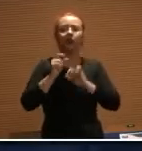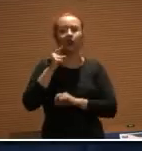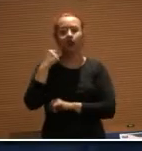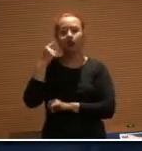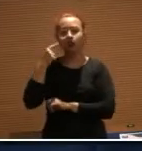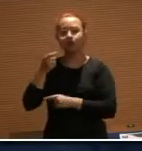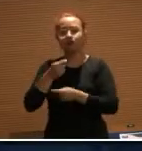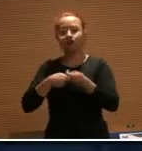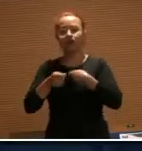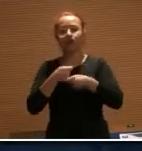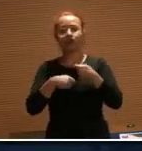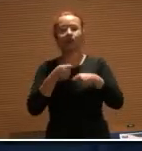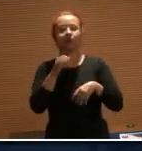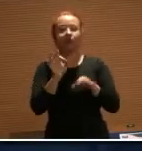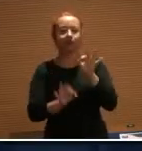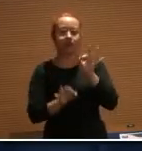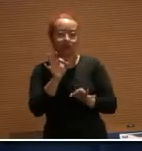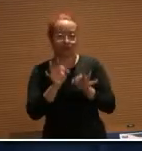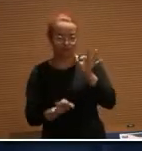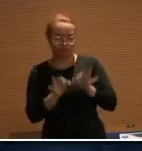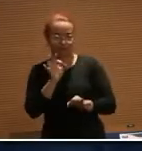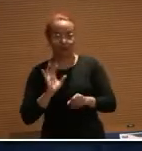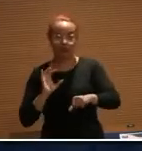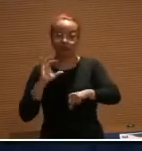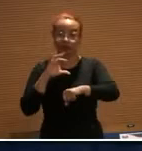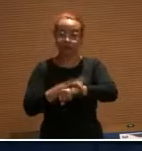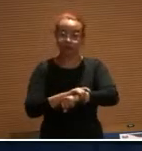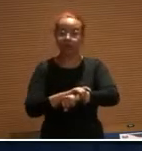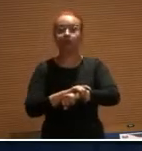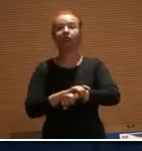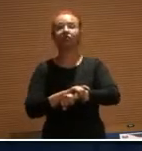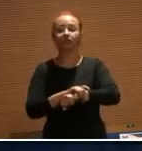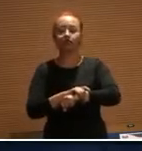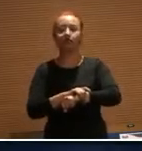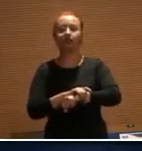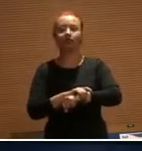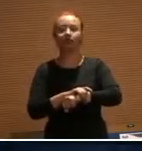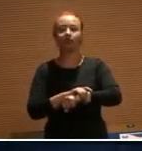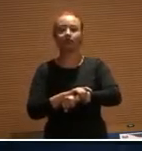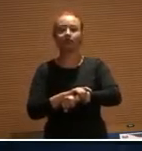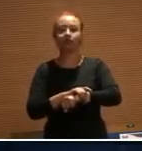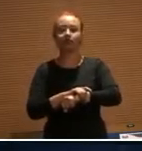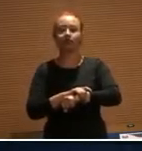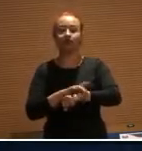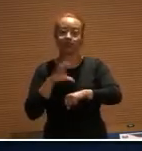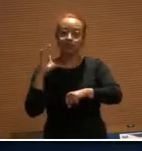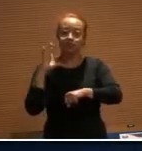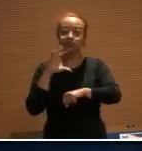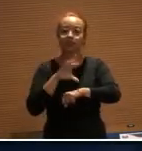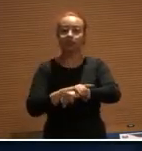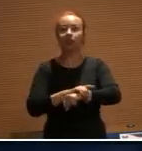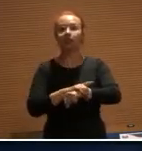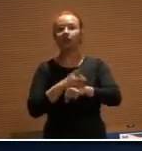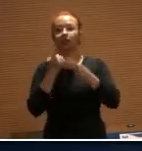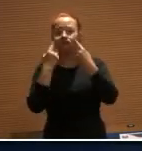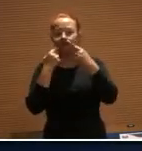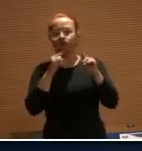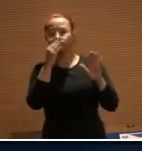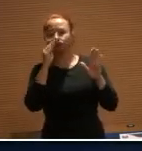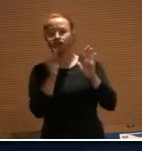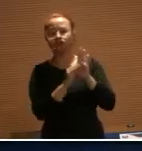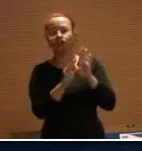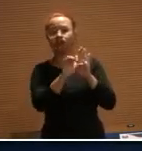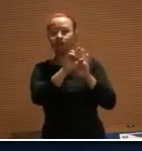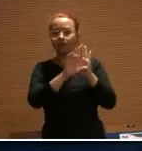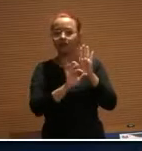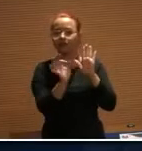administração da justiça, assegurando essa inviolabilidade dos seus atos de manifestações no exercício da profissão.